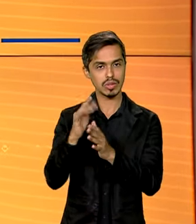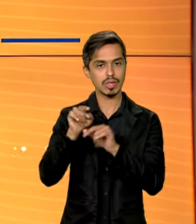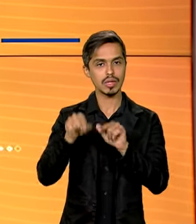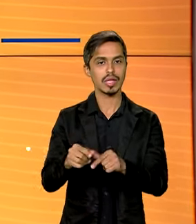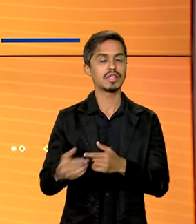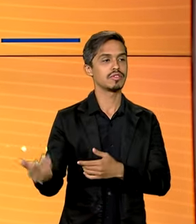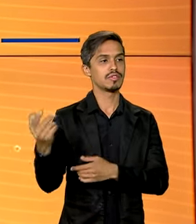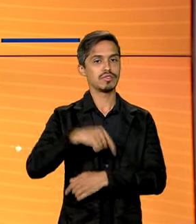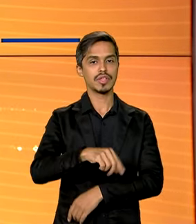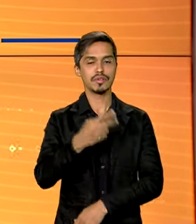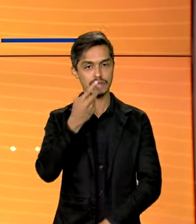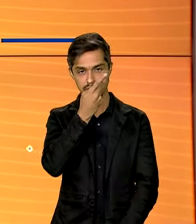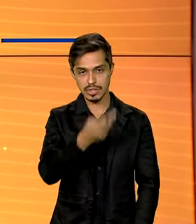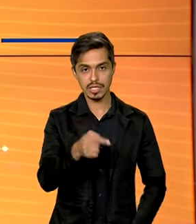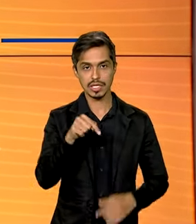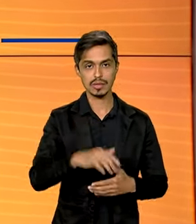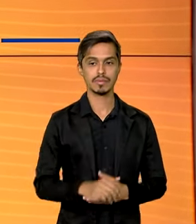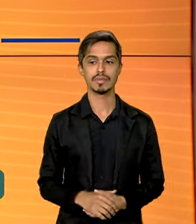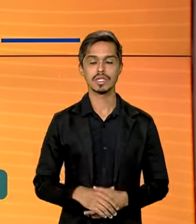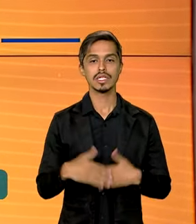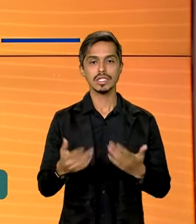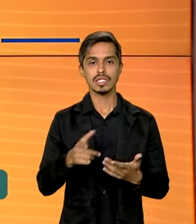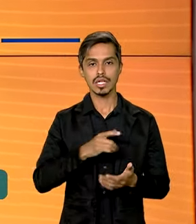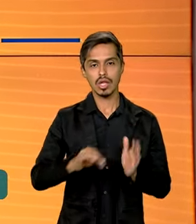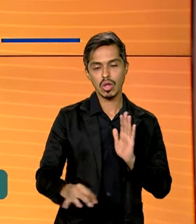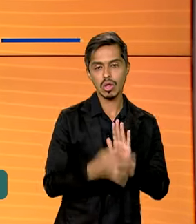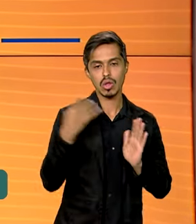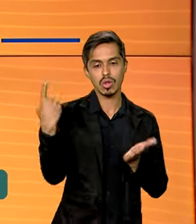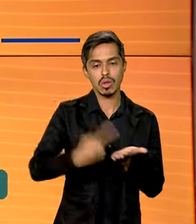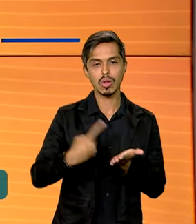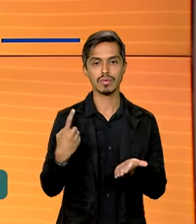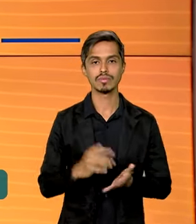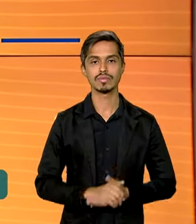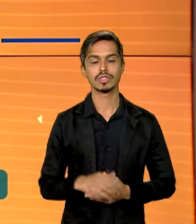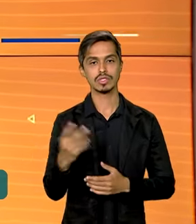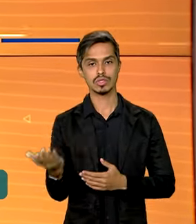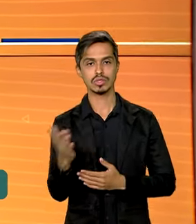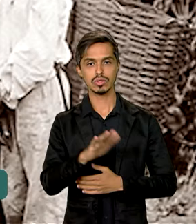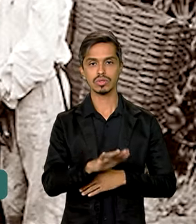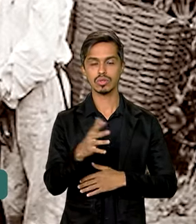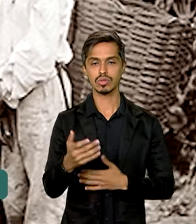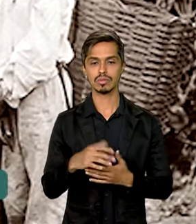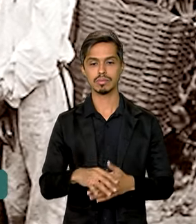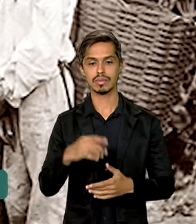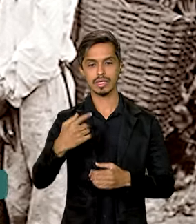e o presidente Lula tiveram reunião bilateral e assinaram acordos entre os dois países.